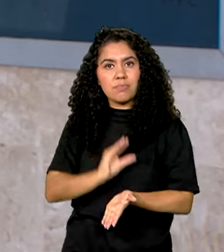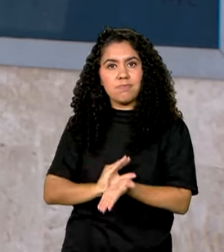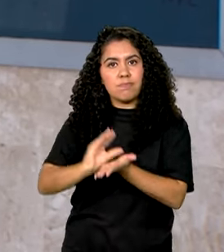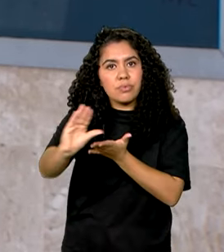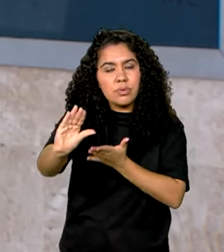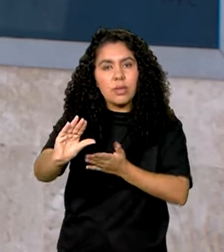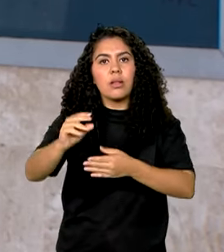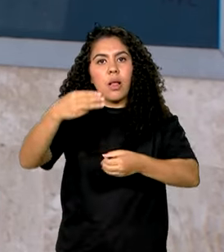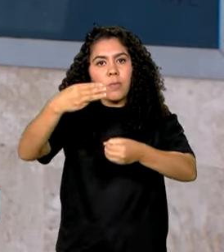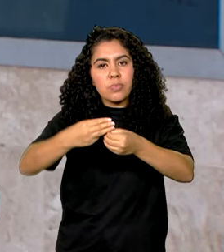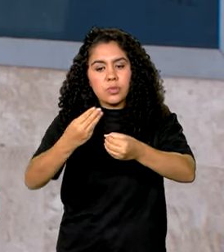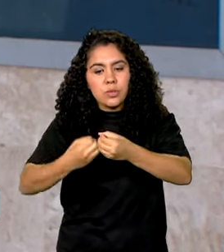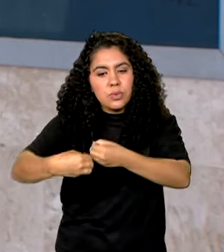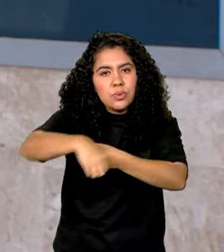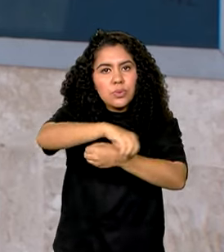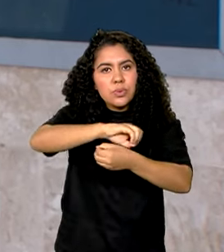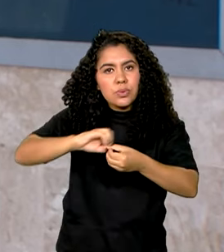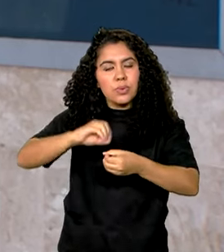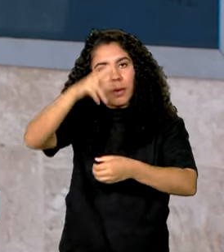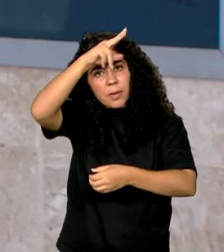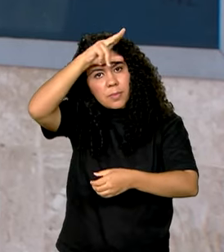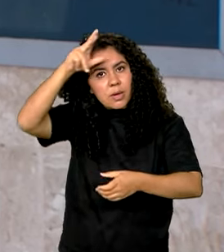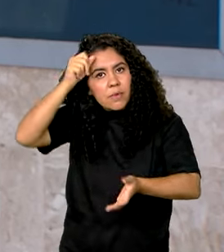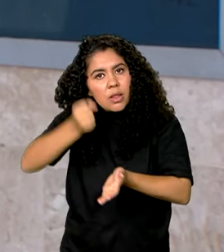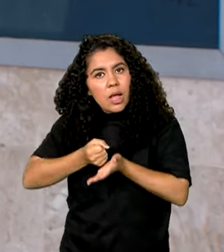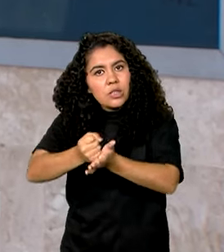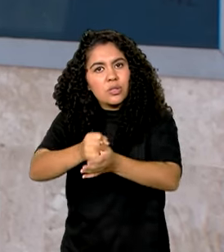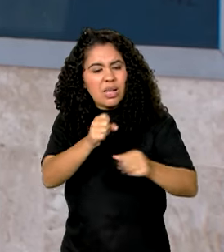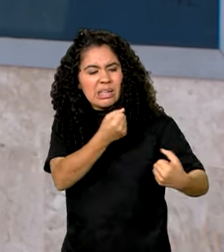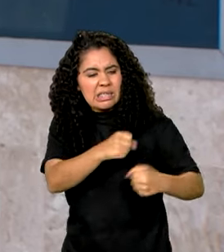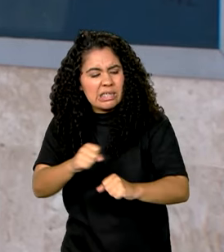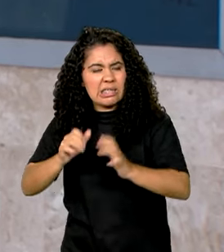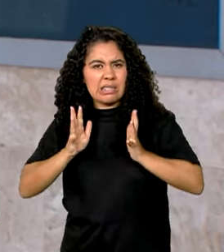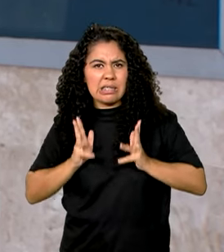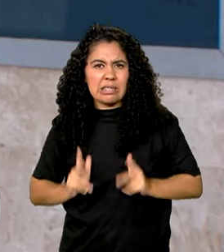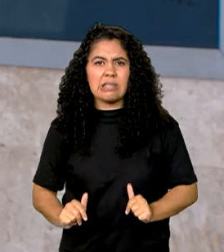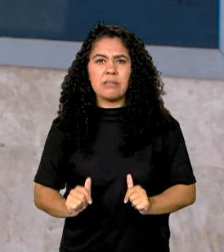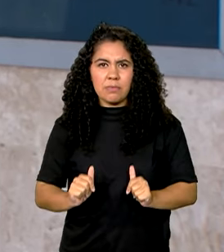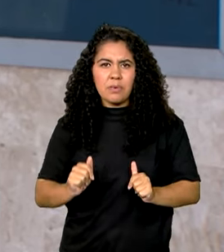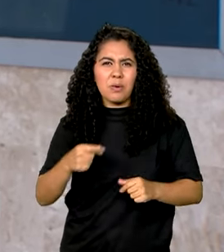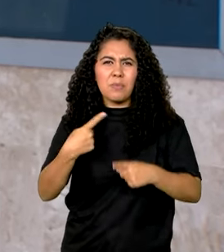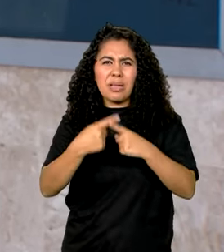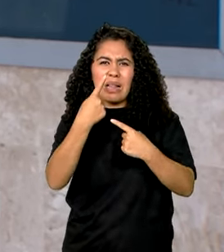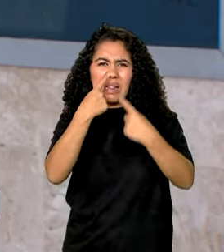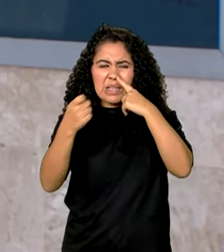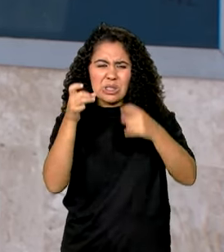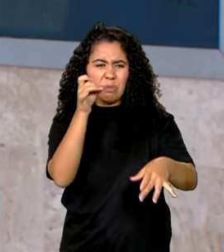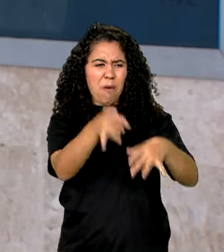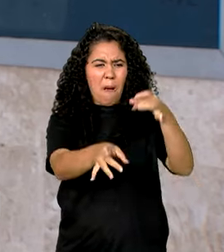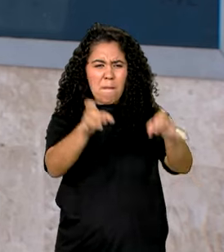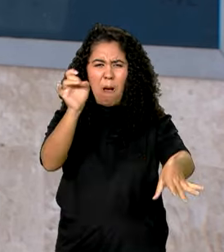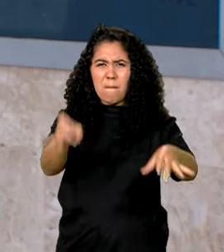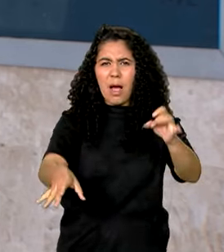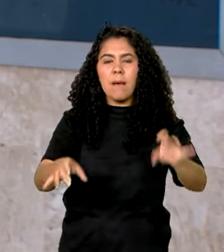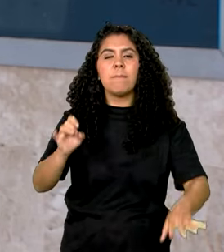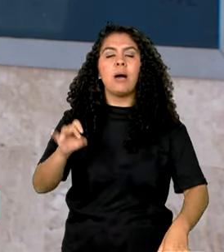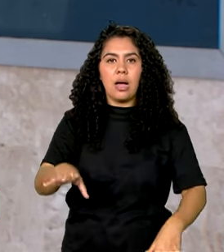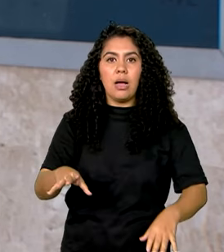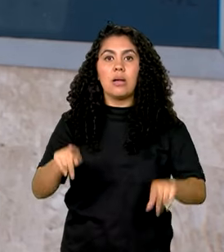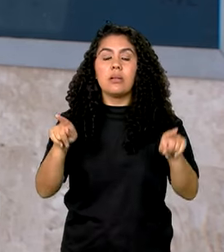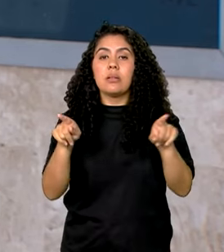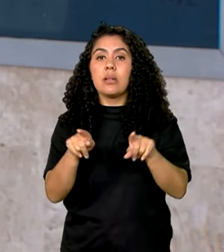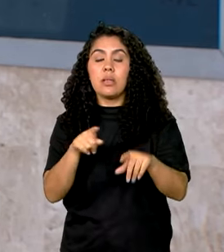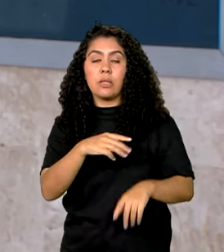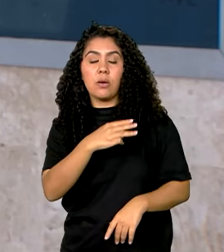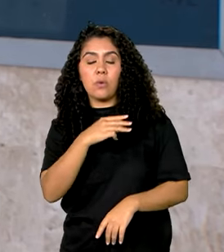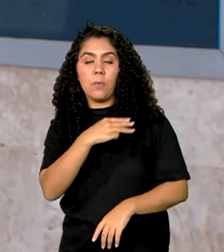prefeituras na limpeza das cidades, já que ainda existe muito lixo espalhado pelas ruas. Nas redes sociais, o ministro extraordinário de